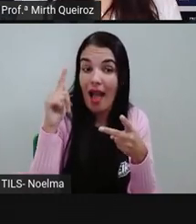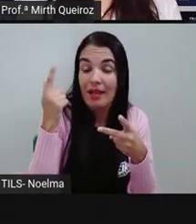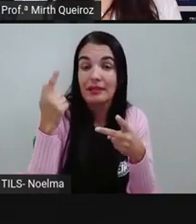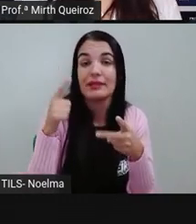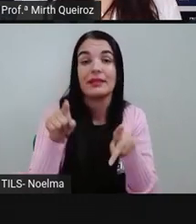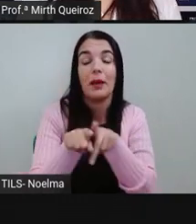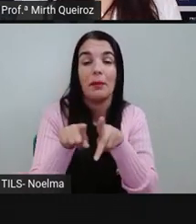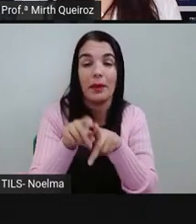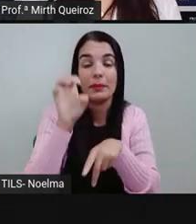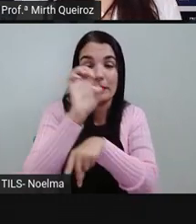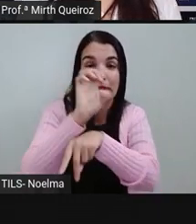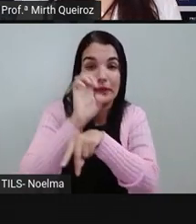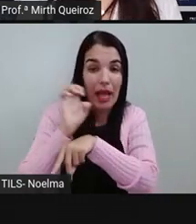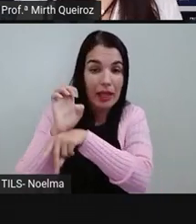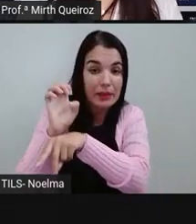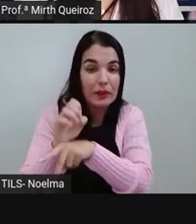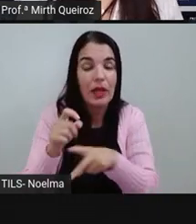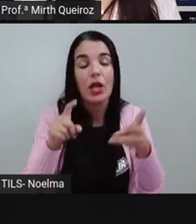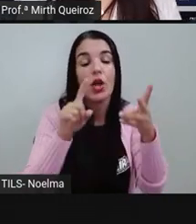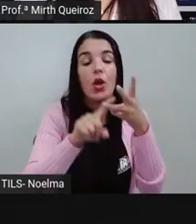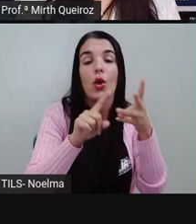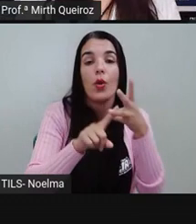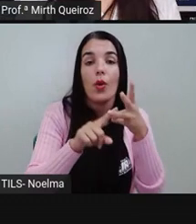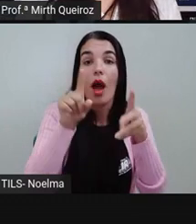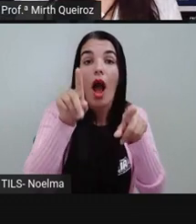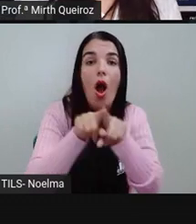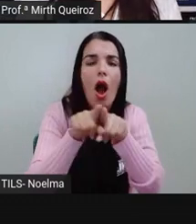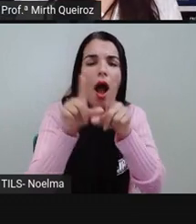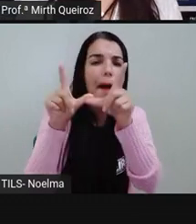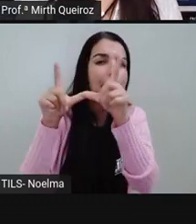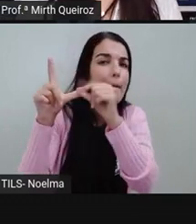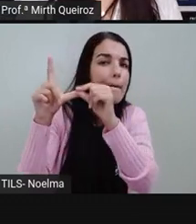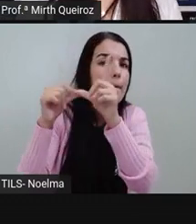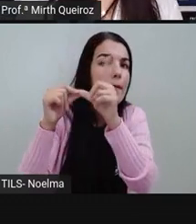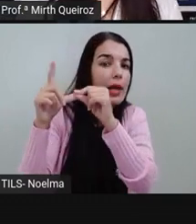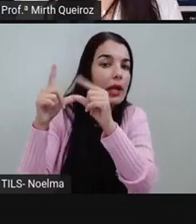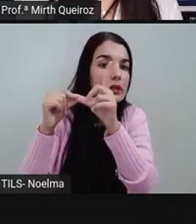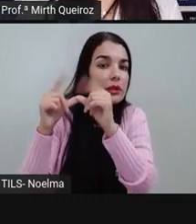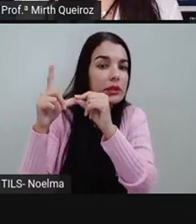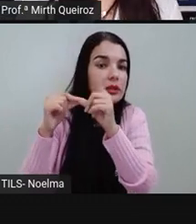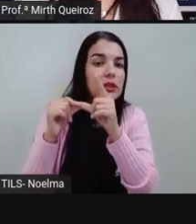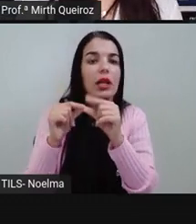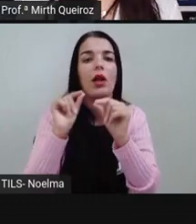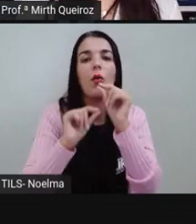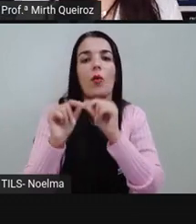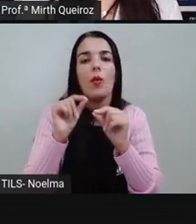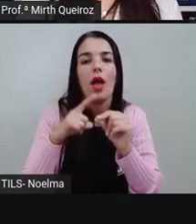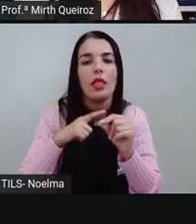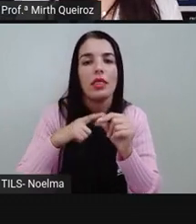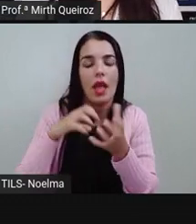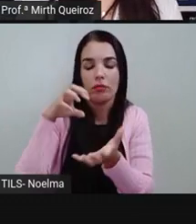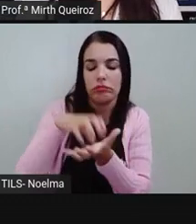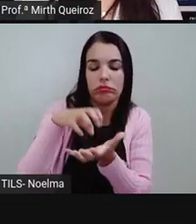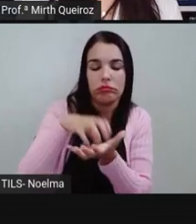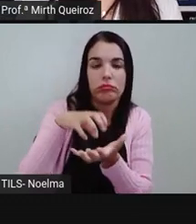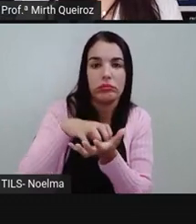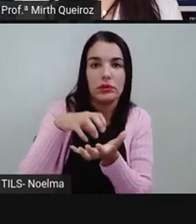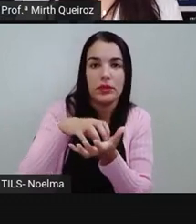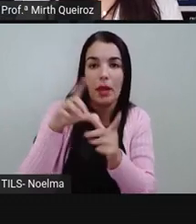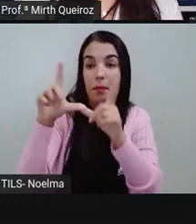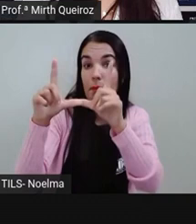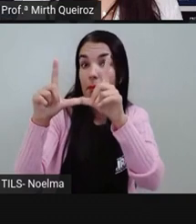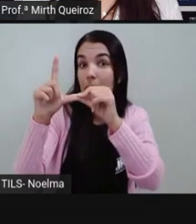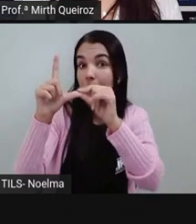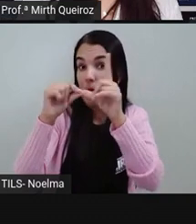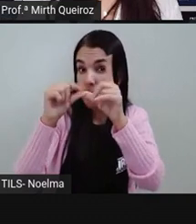capital nós temos Goiânia. E o Distrito Federal, que tem como capital aí Brasília, que é a